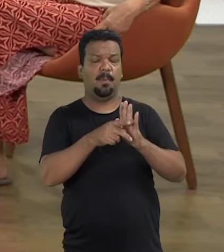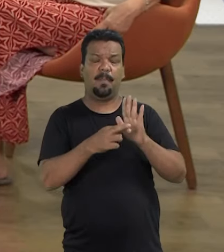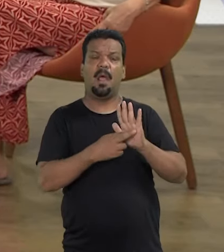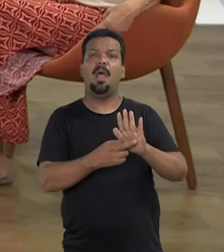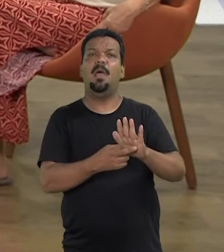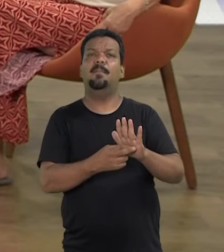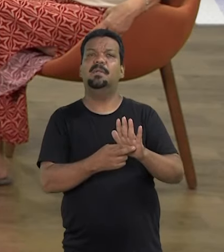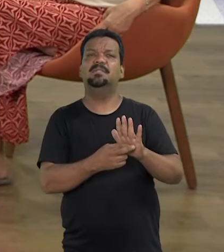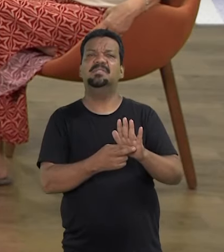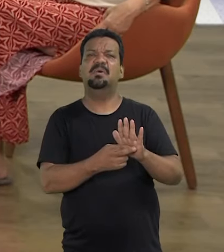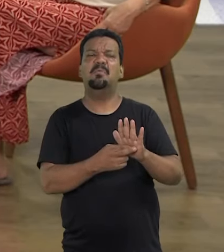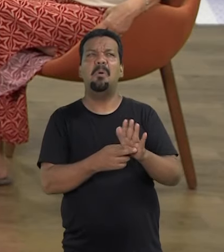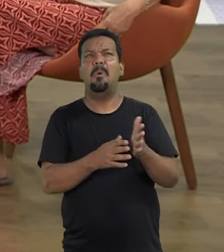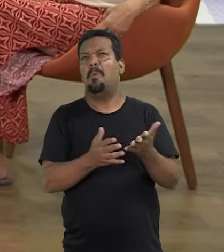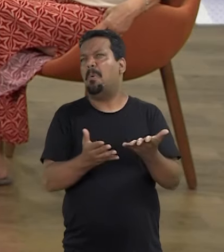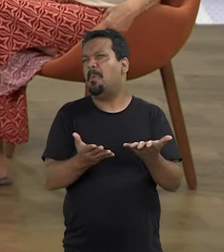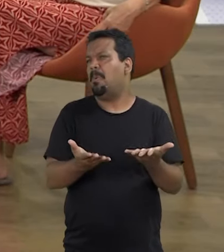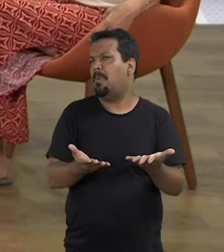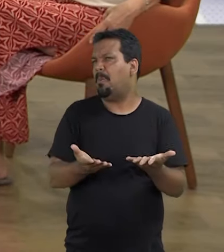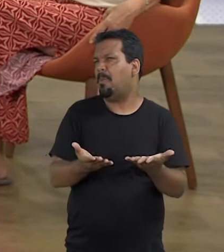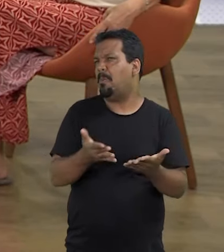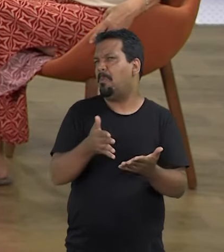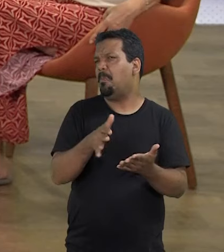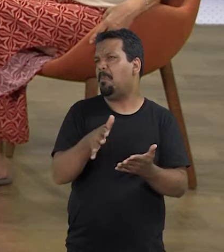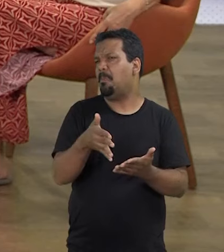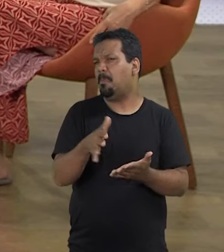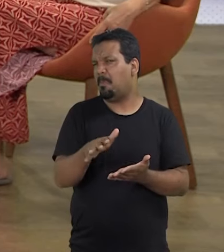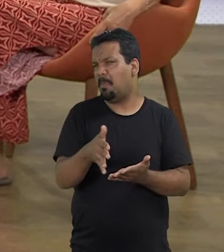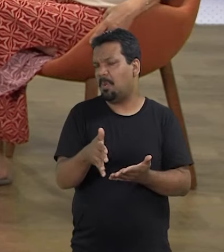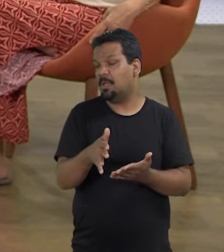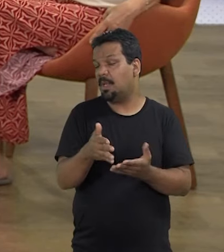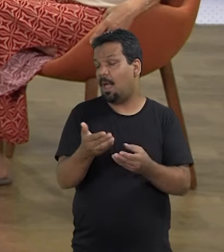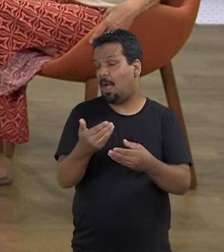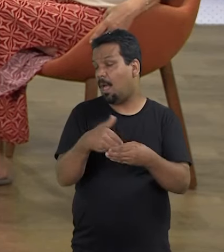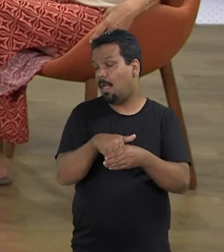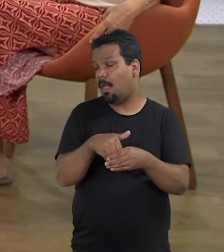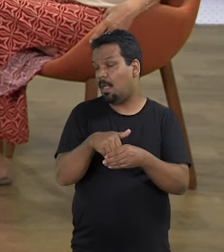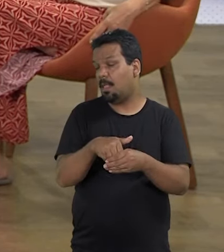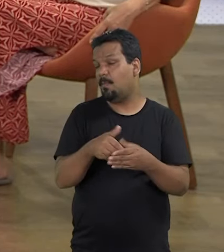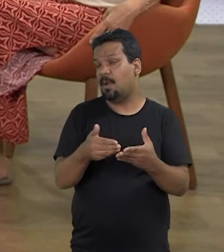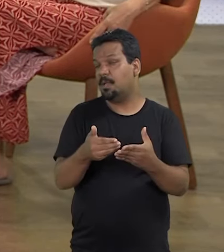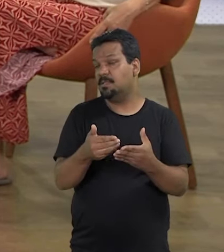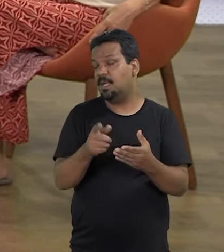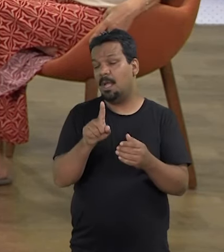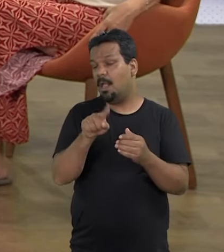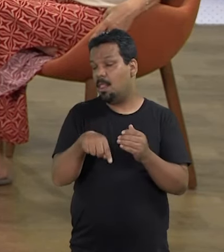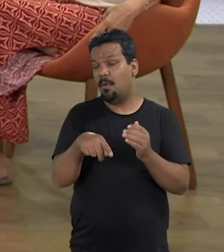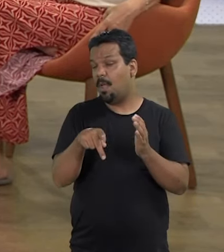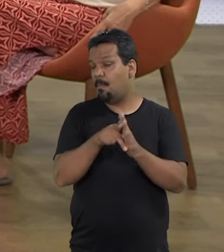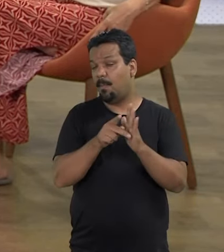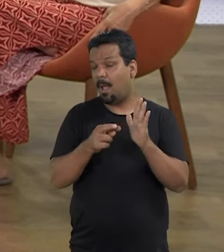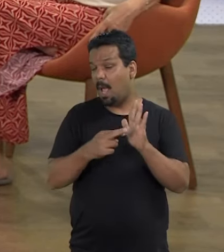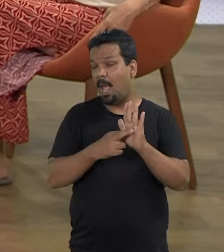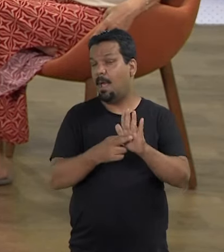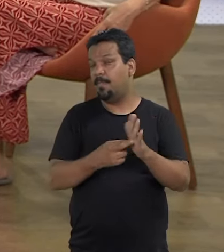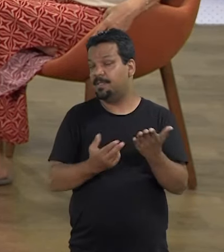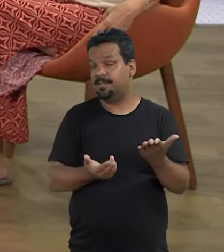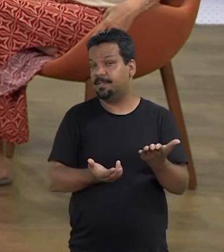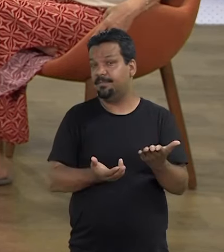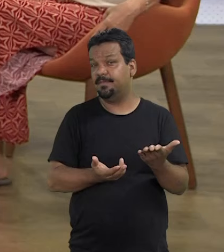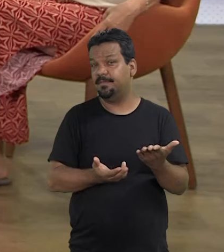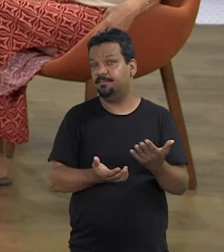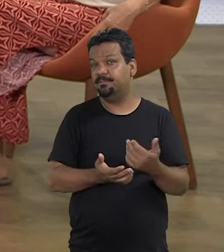representação, ou por aí, em torno disso, essa democracia não é